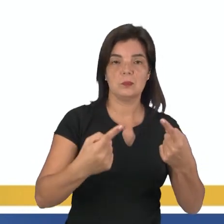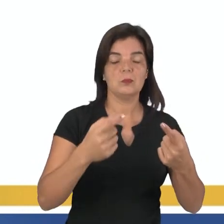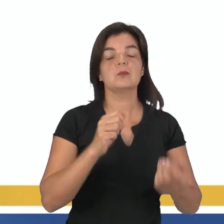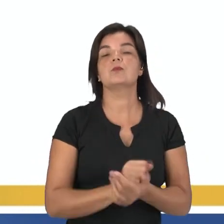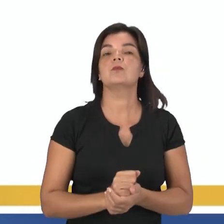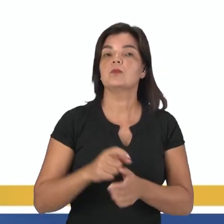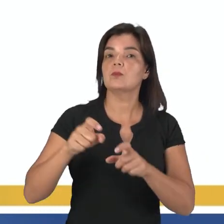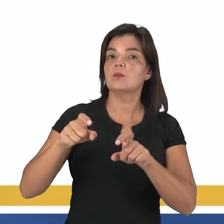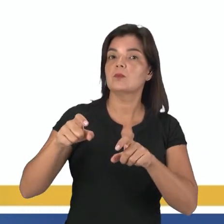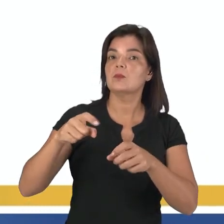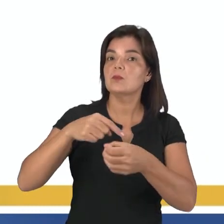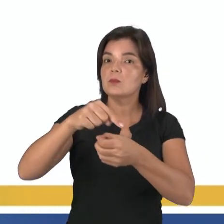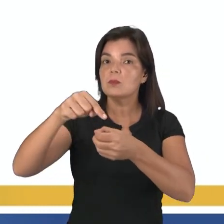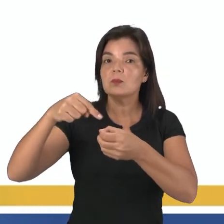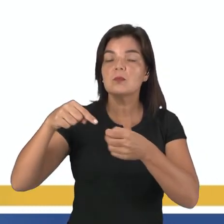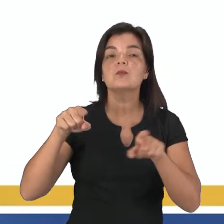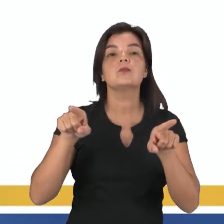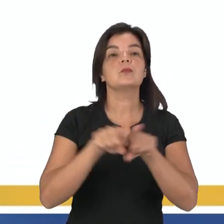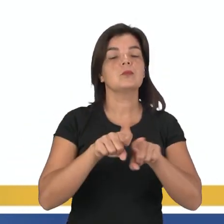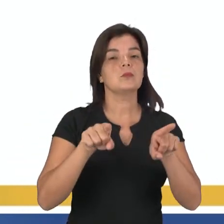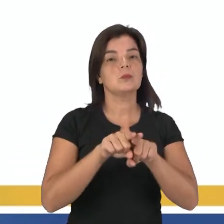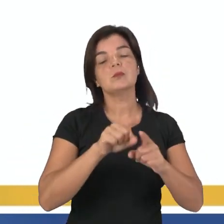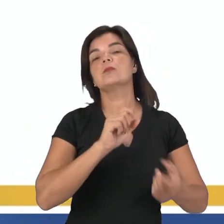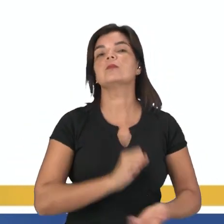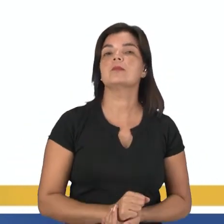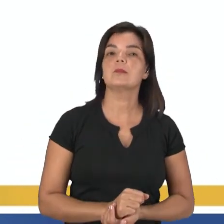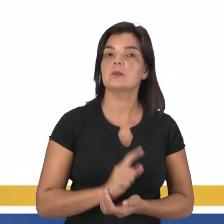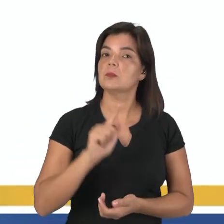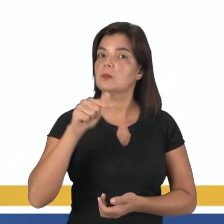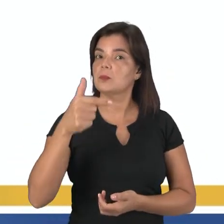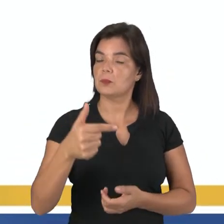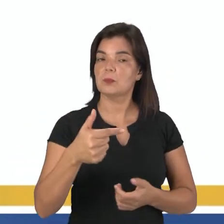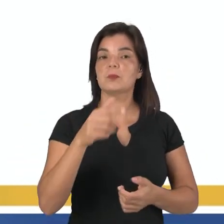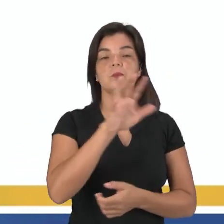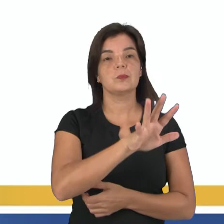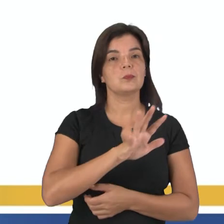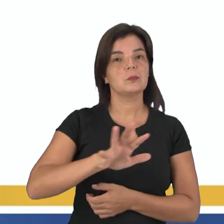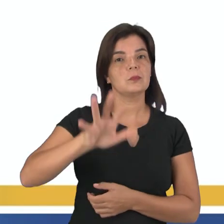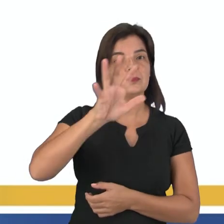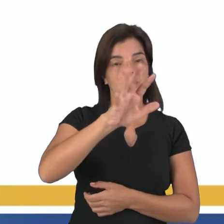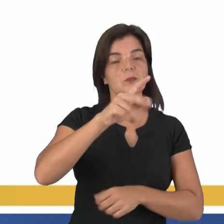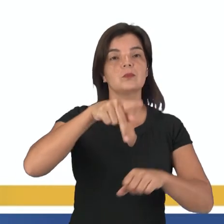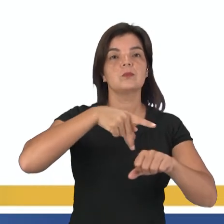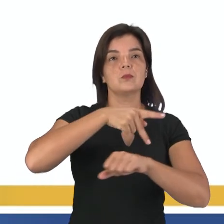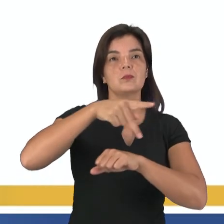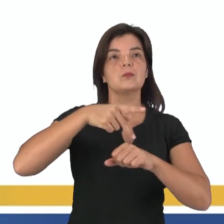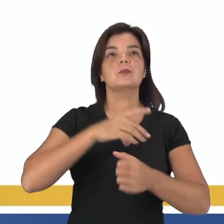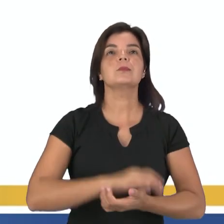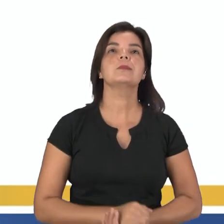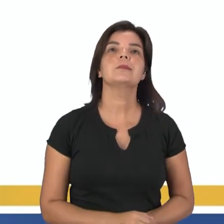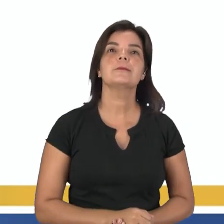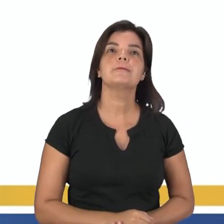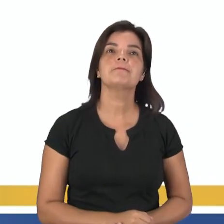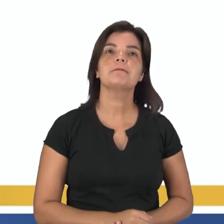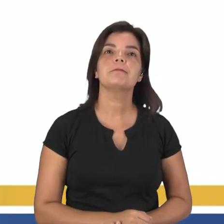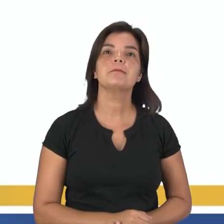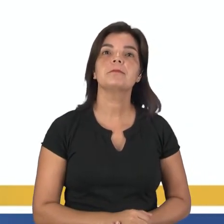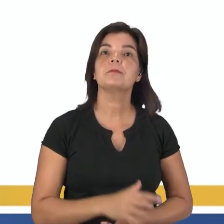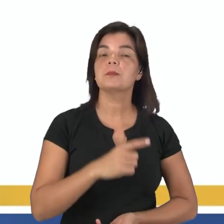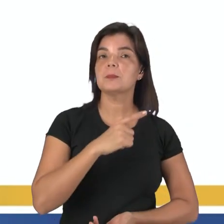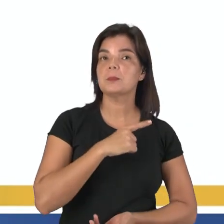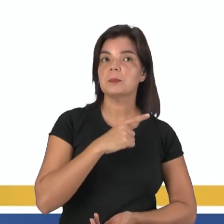o interior de seu estado ou até mesmo para outras regiões do país. E aí